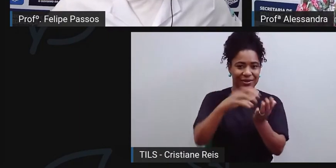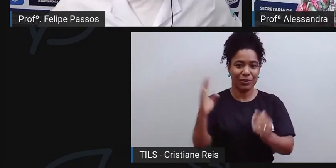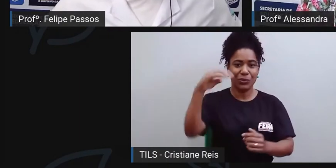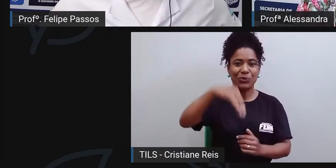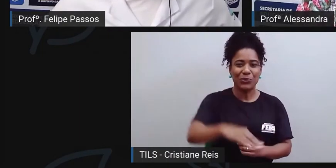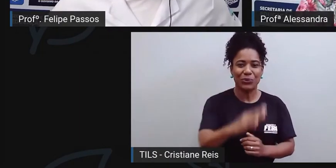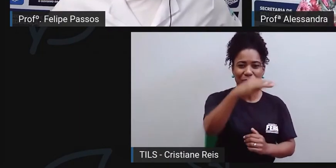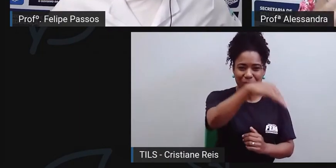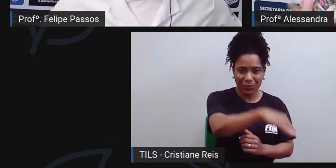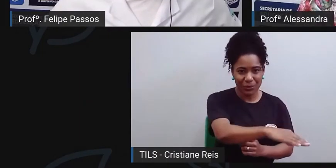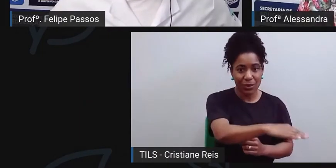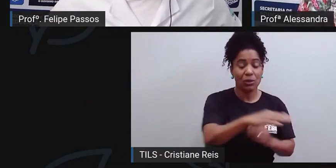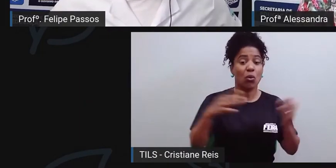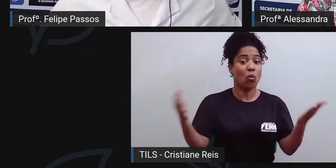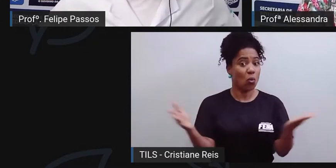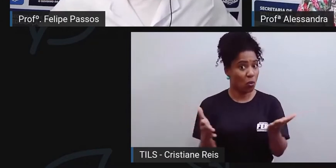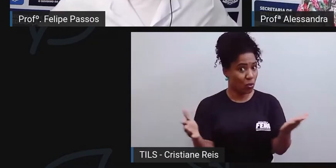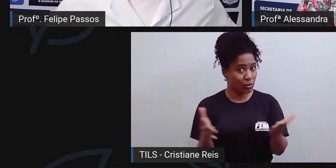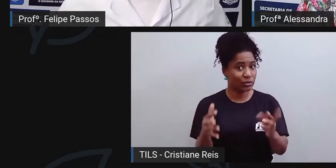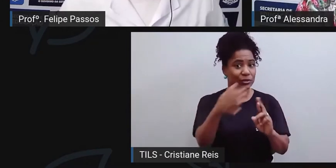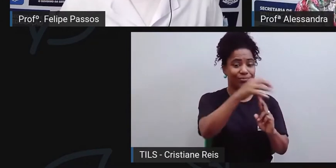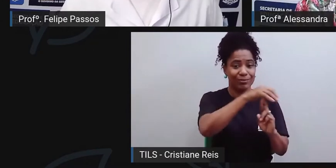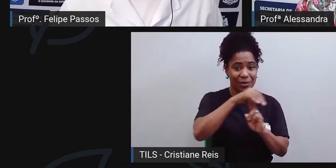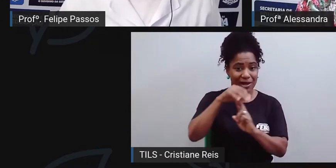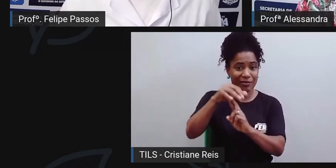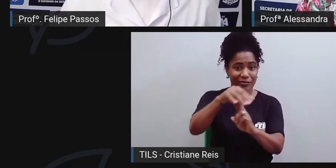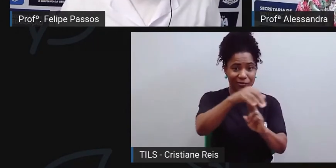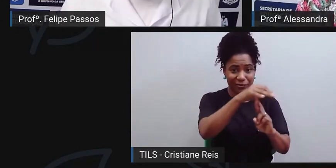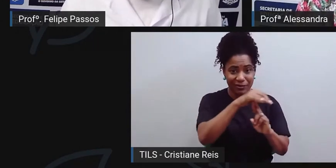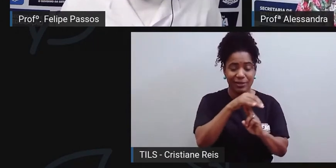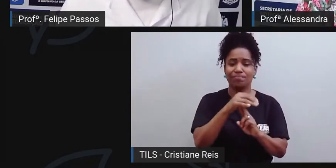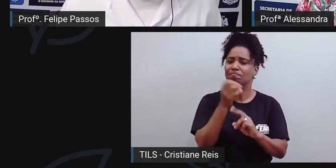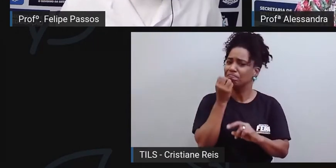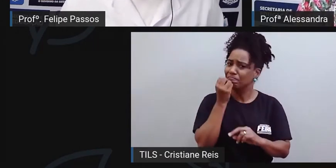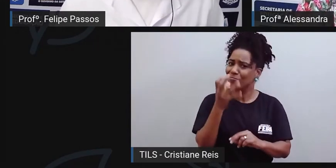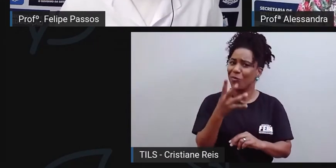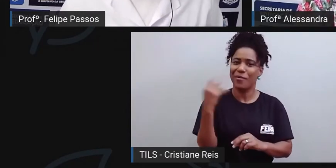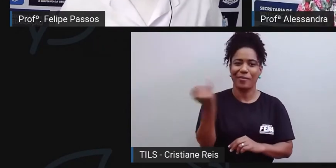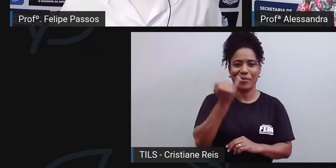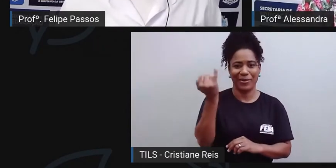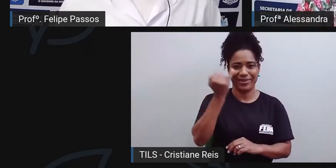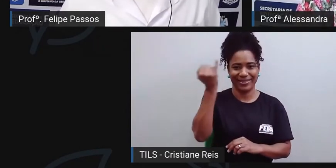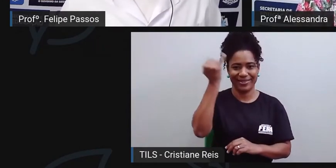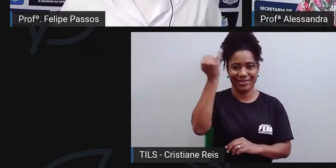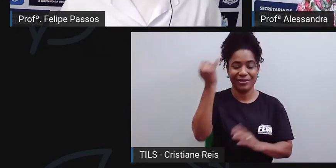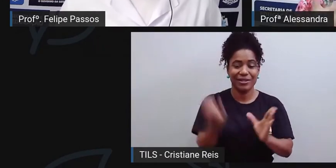da feira. Infelizmente, a pandemia veio atrapalhar muito. Mas a gente começa a ter outras feirinhas,